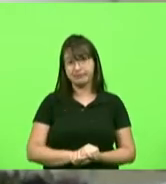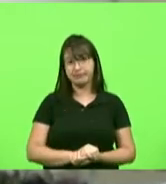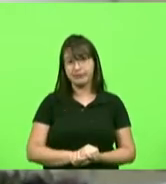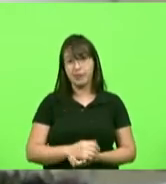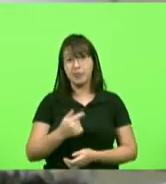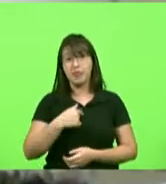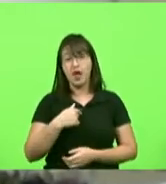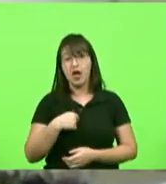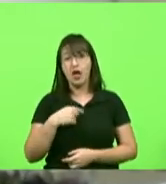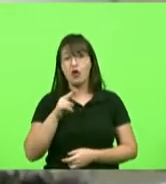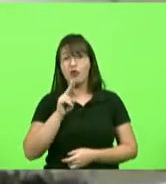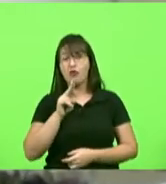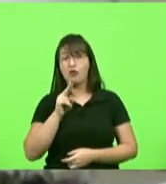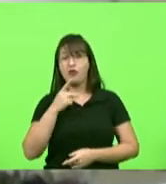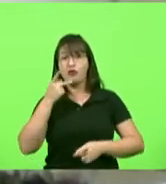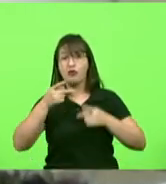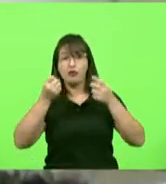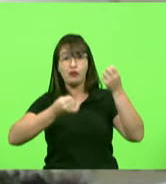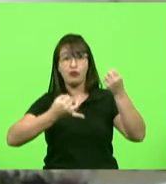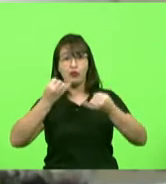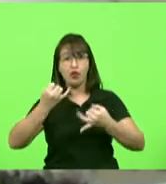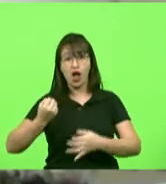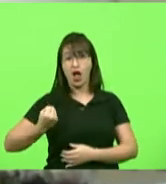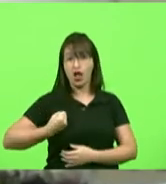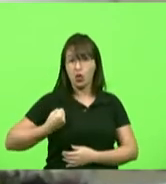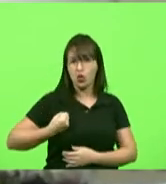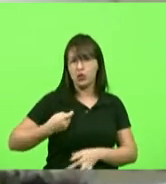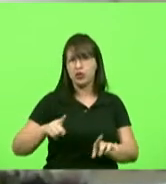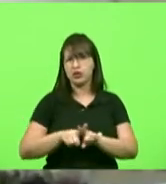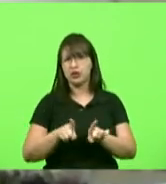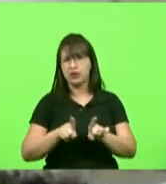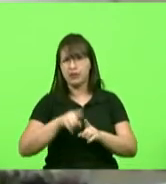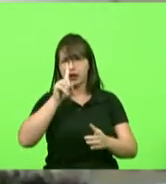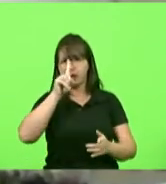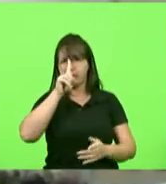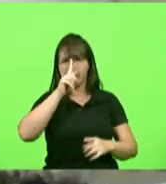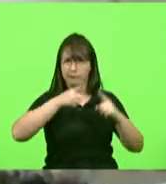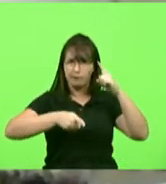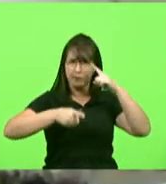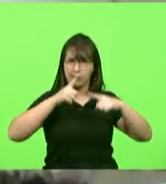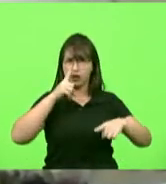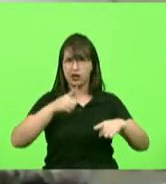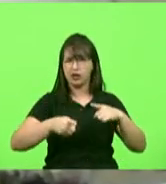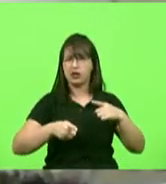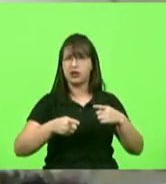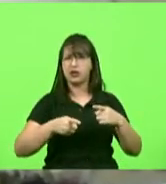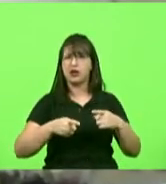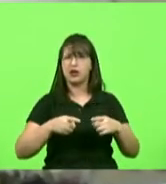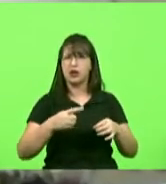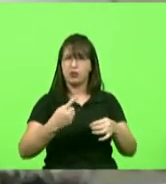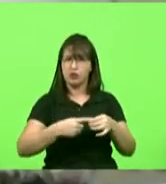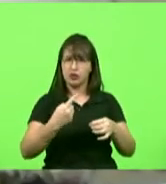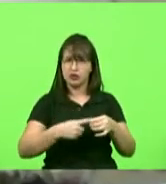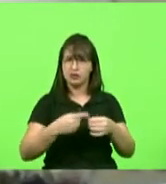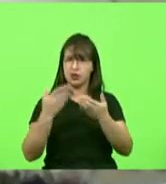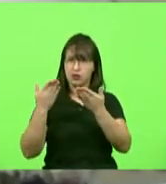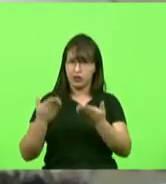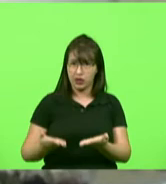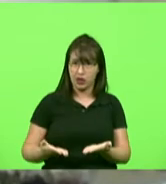números e aos decretos municipais que foram publicados pelo prefeito de Chapecó